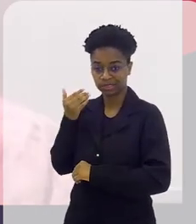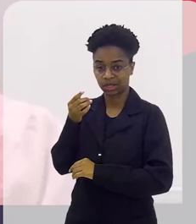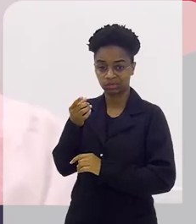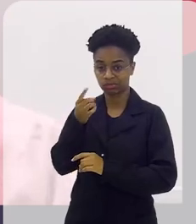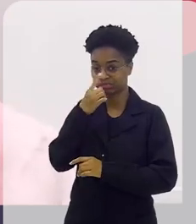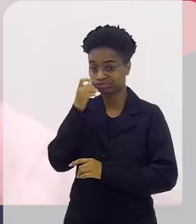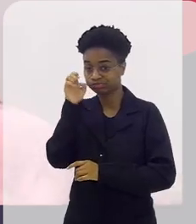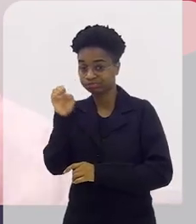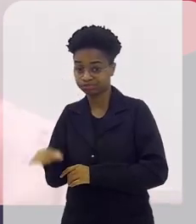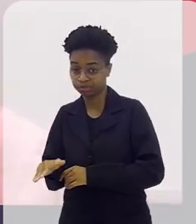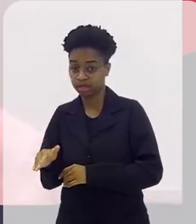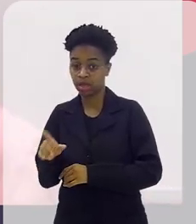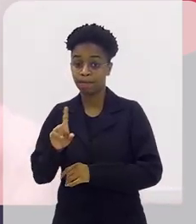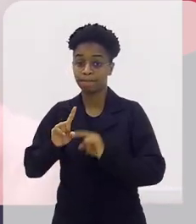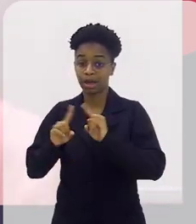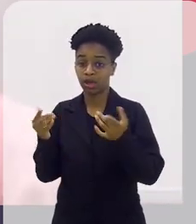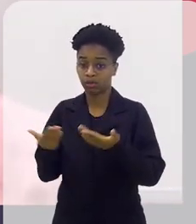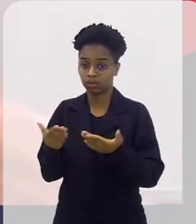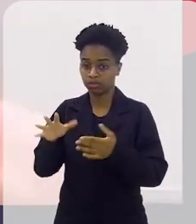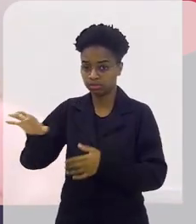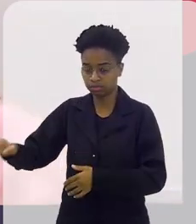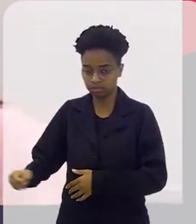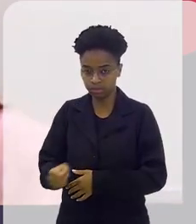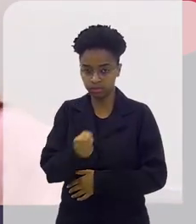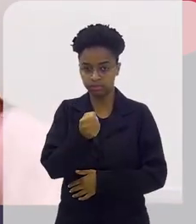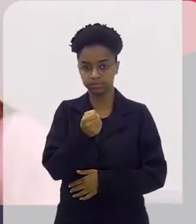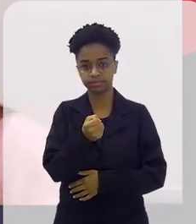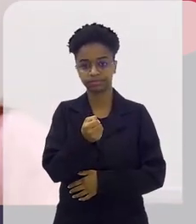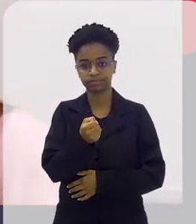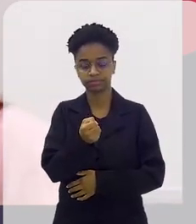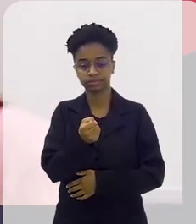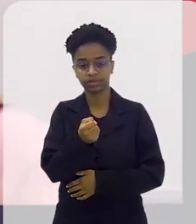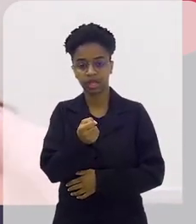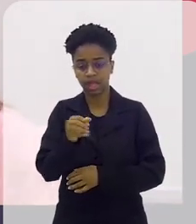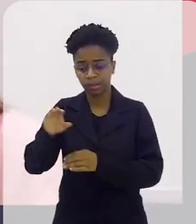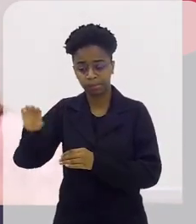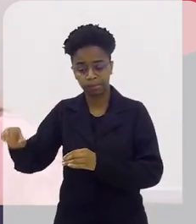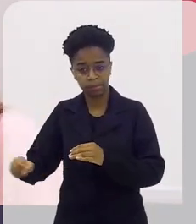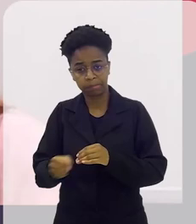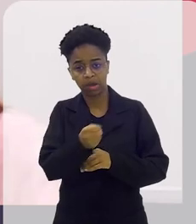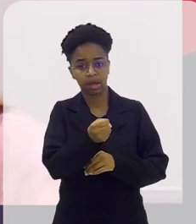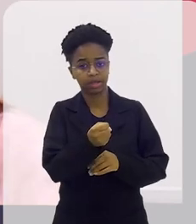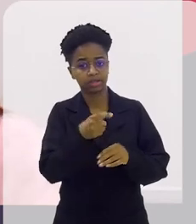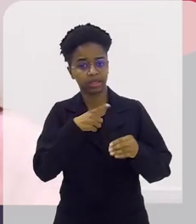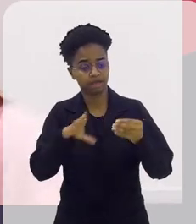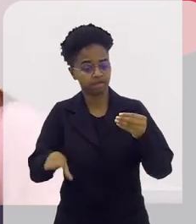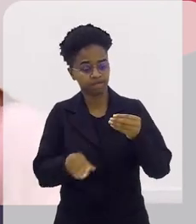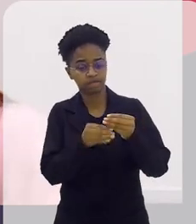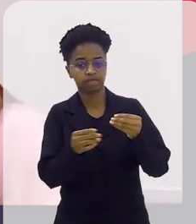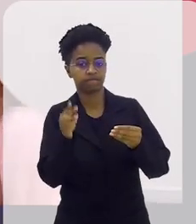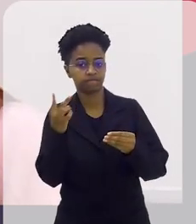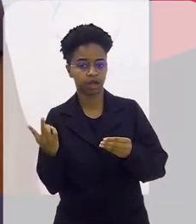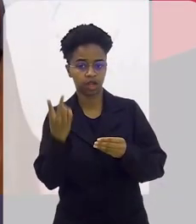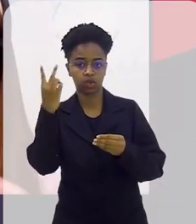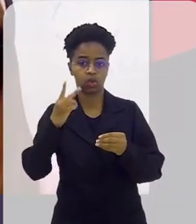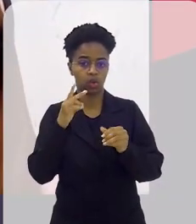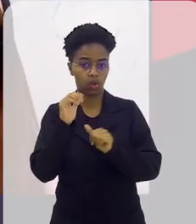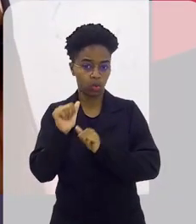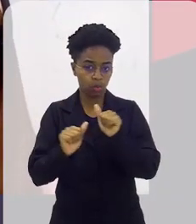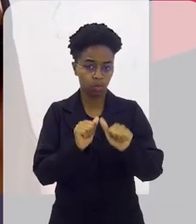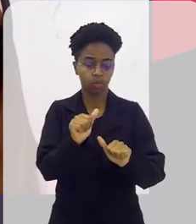que você coleta e agrega valor a ele e reinsere ele,